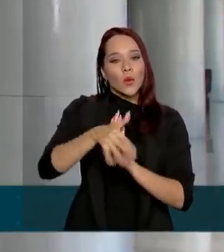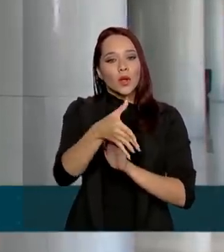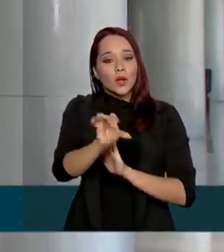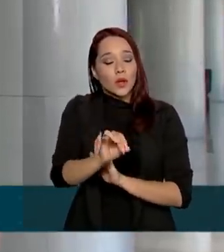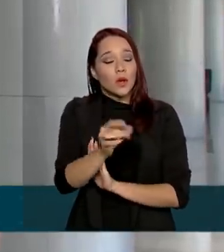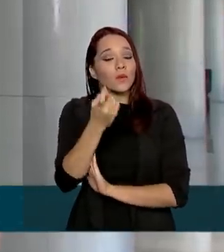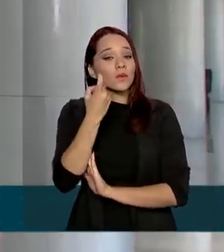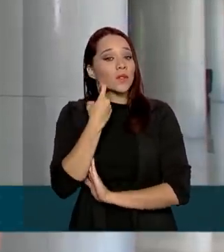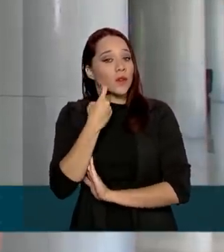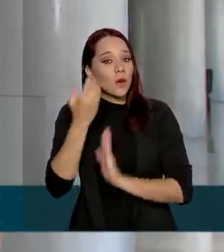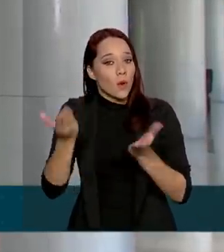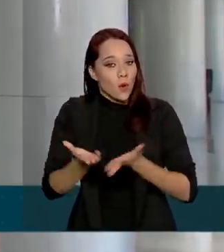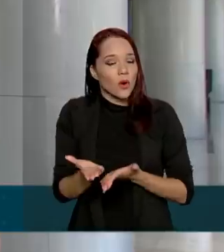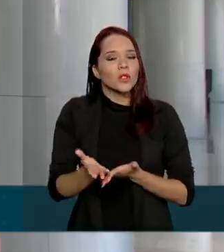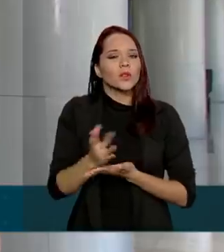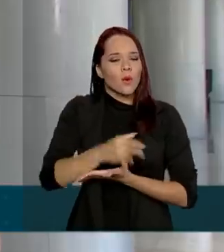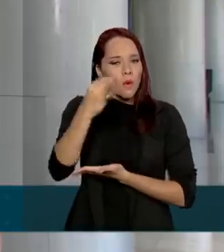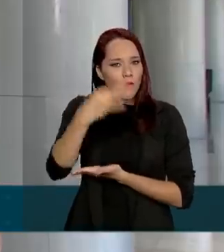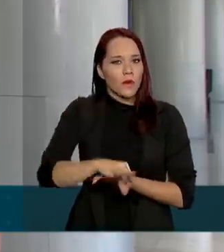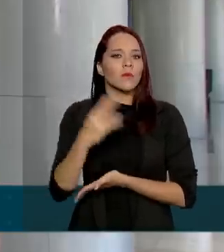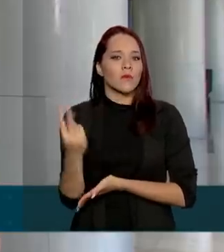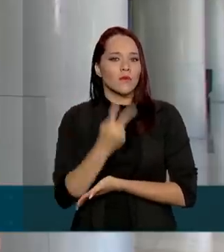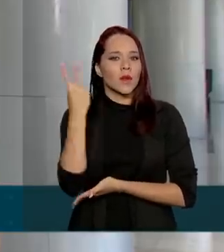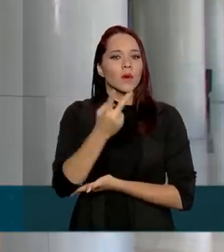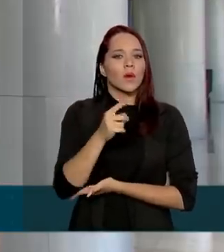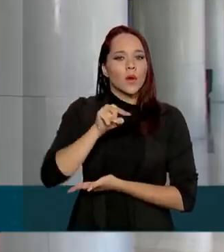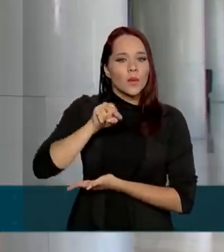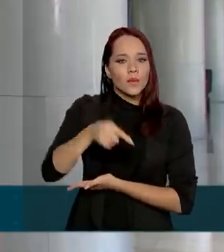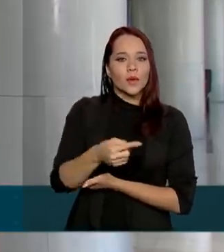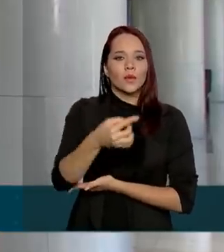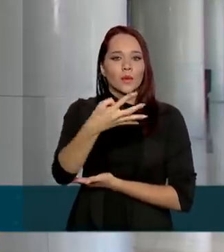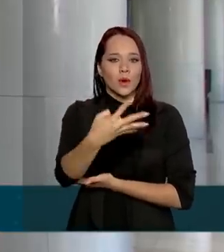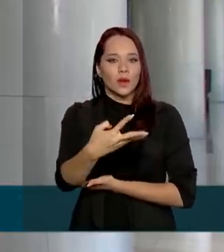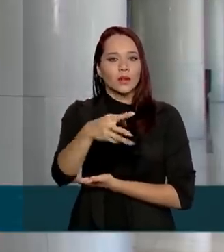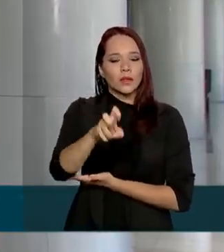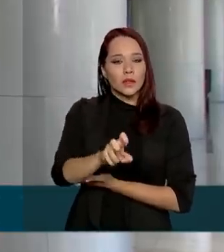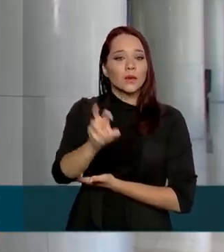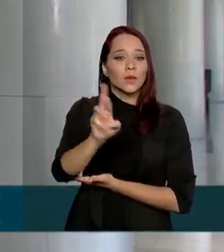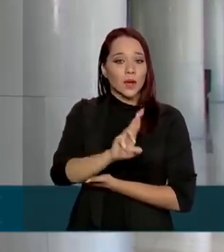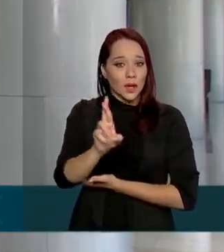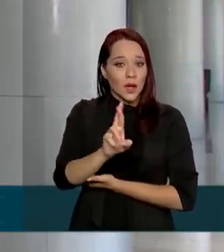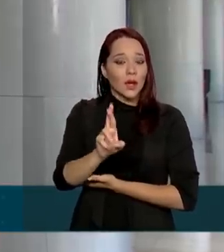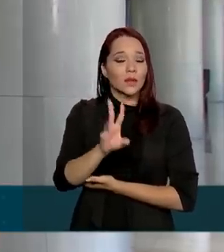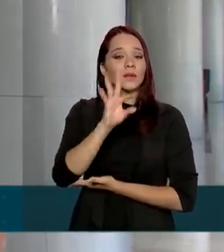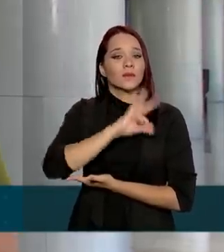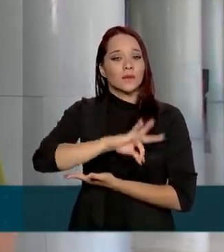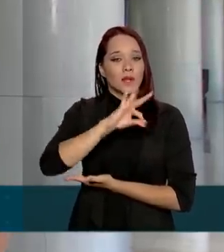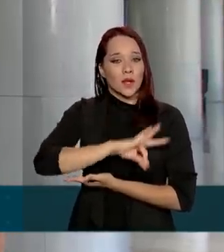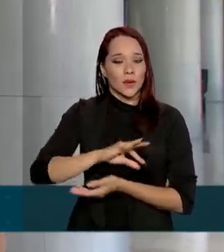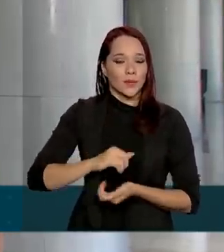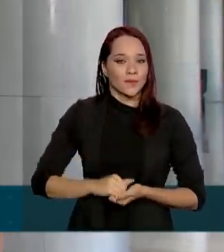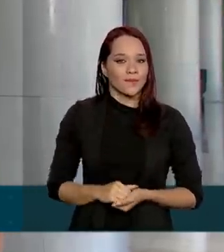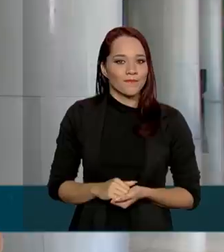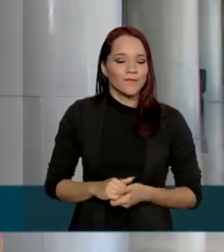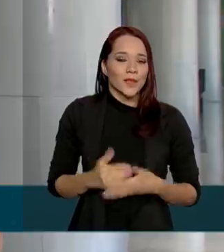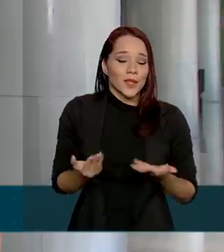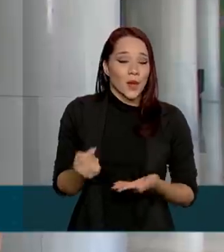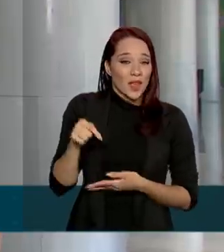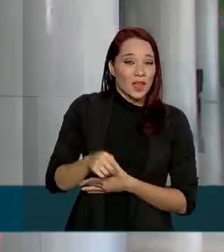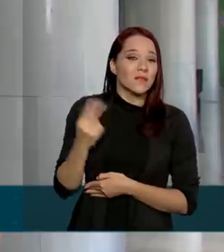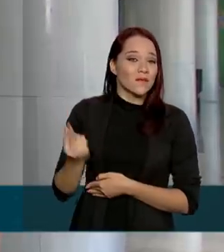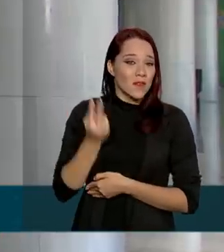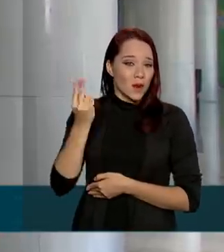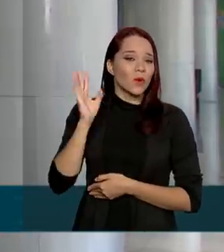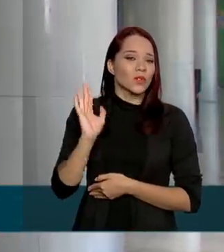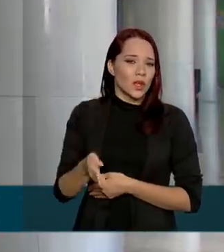sexta-feira. Ela confirma o valor de 1.045 reais do salário mínimo. Na verdade, esse valor já